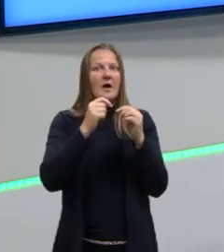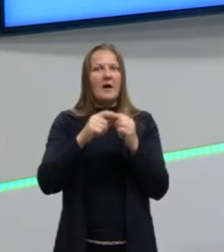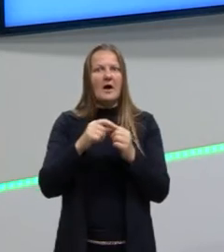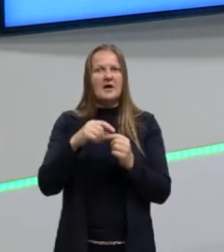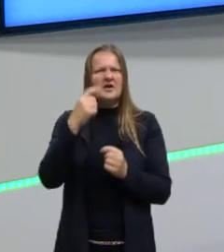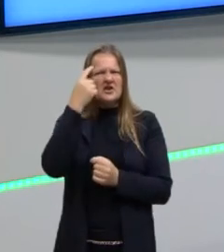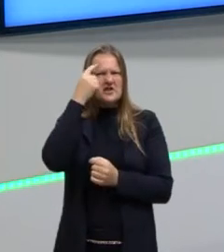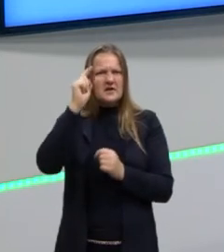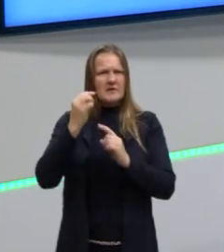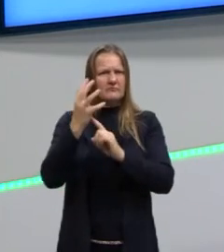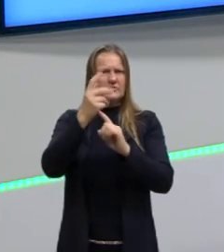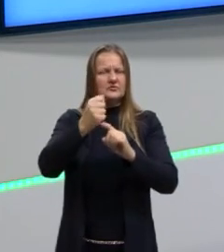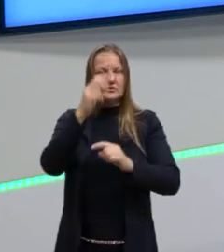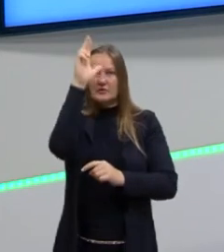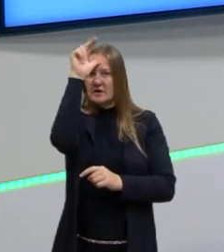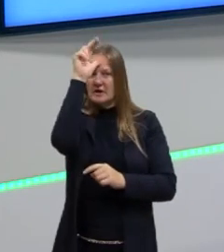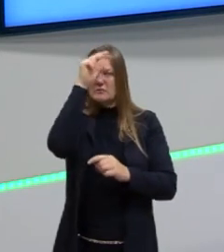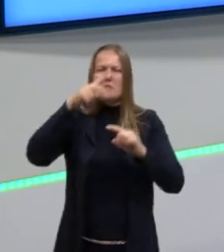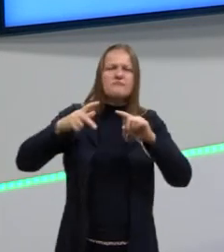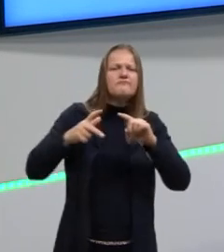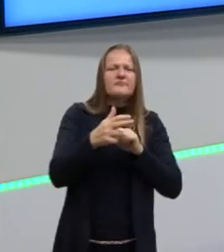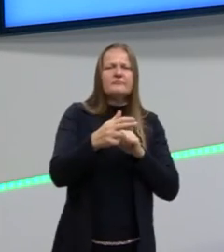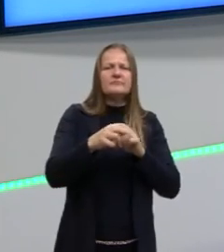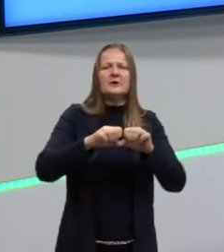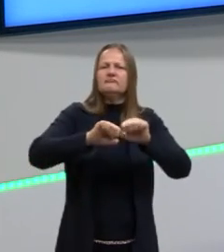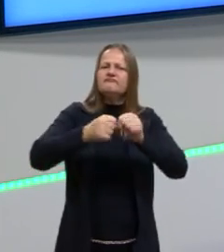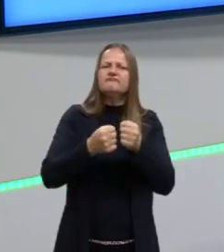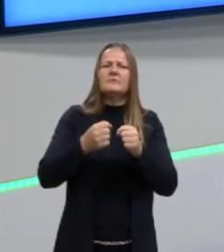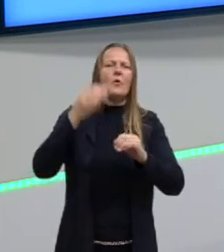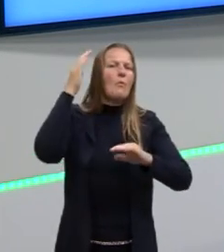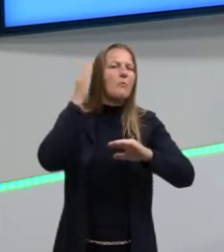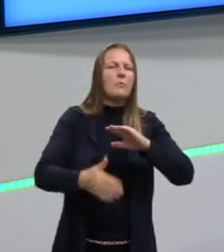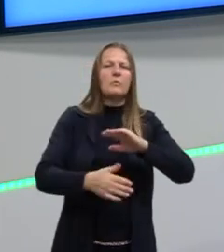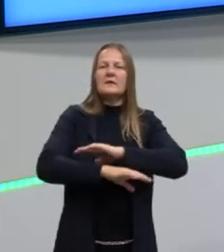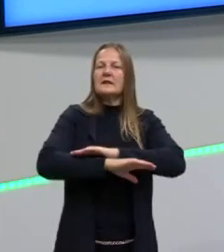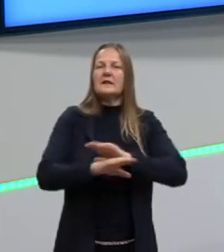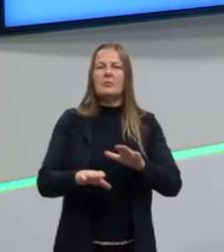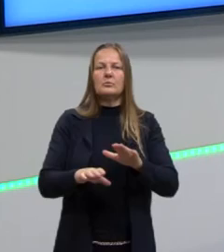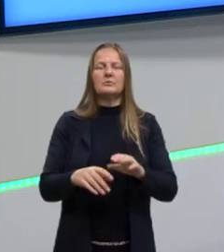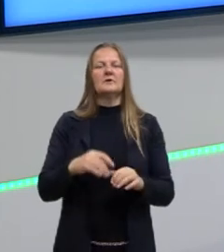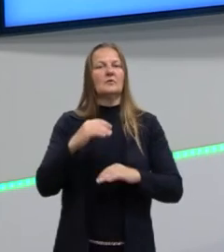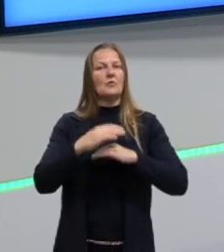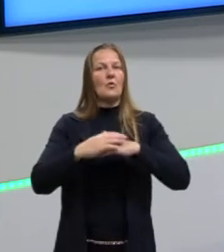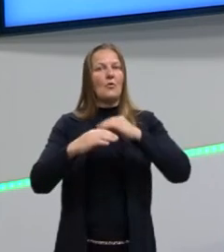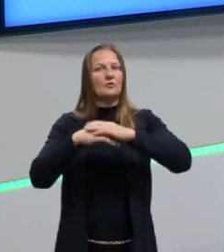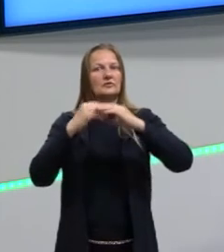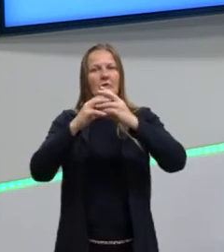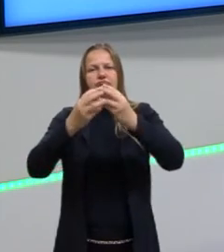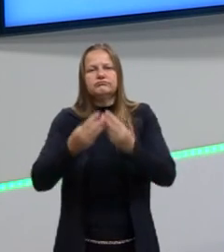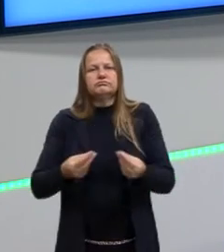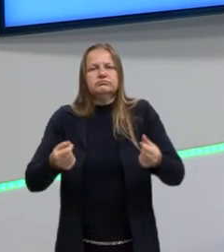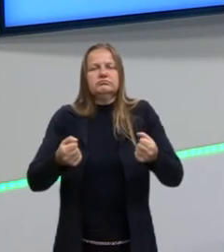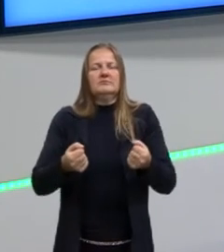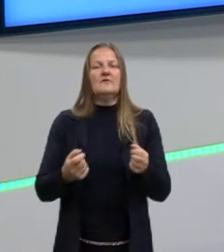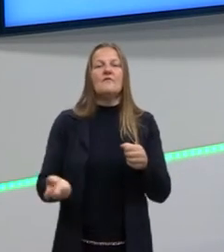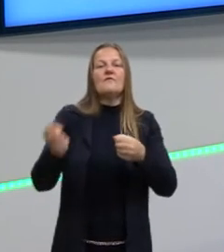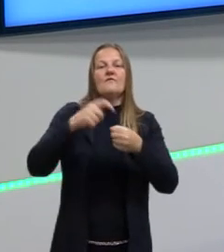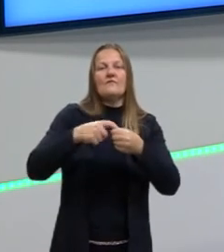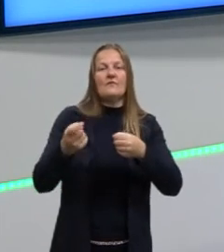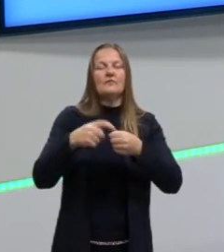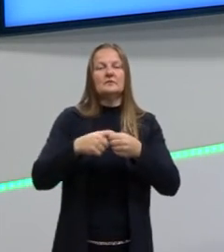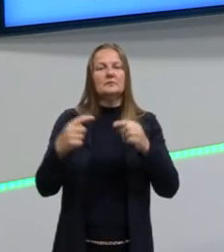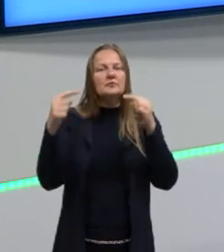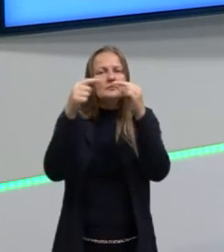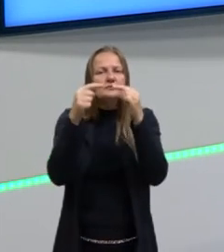dos artistas lá no dadaísmo era esse desmonte, era essa desconstrução. E nós voltamos com esse